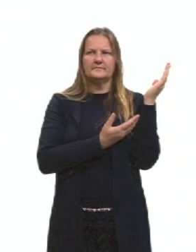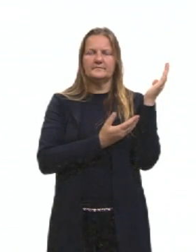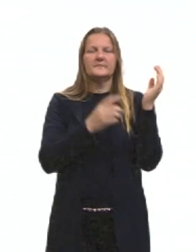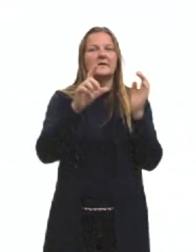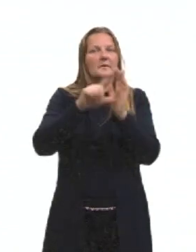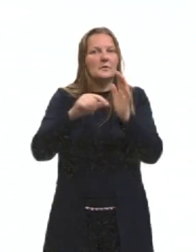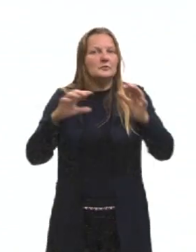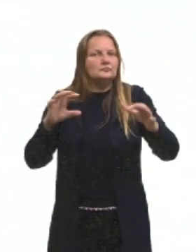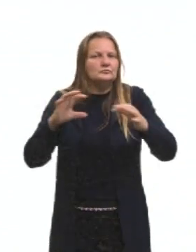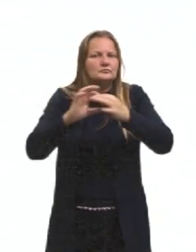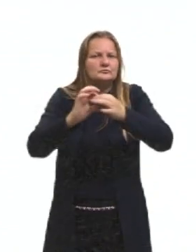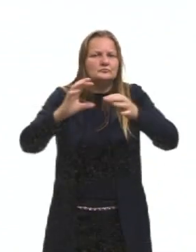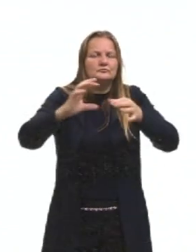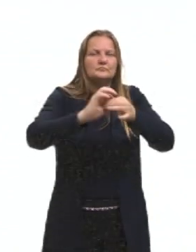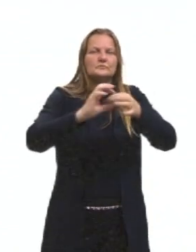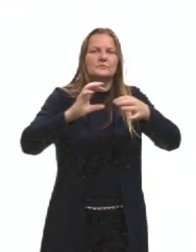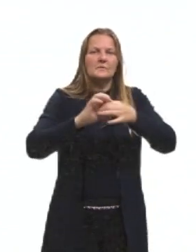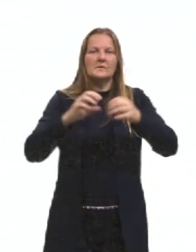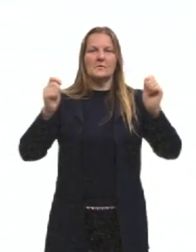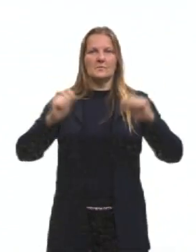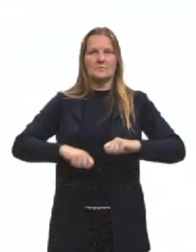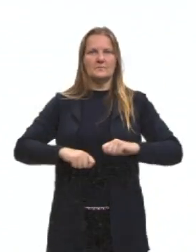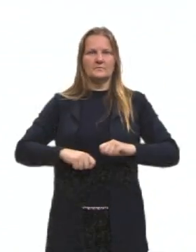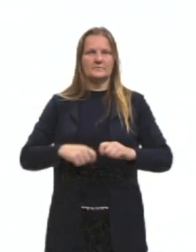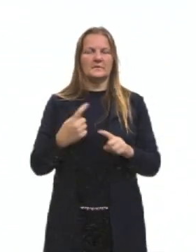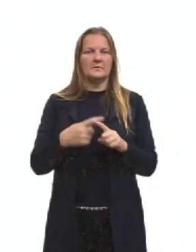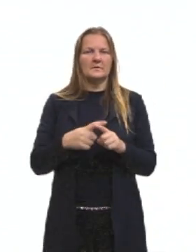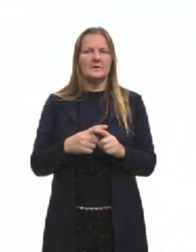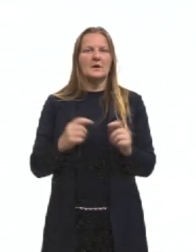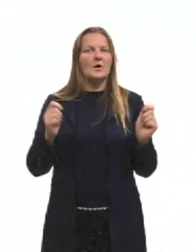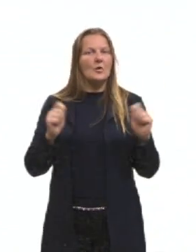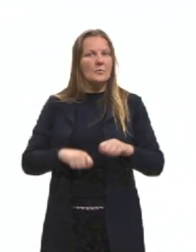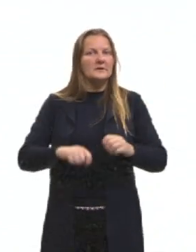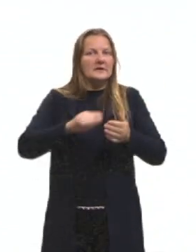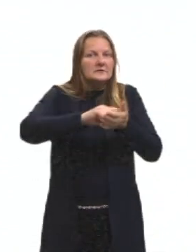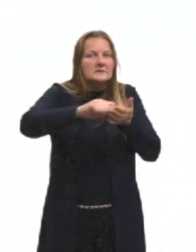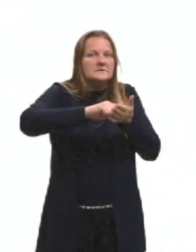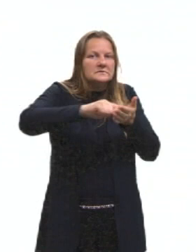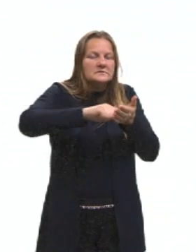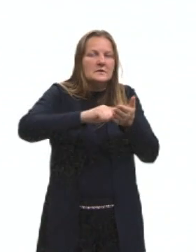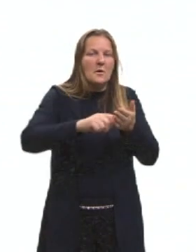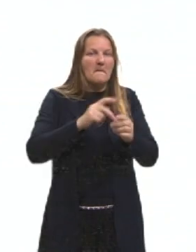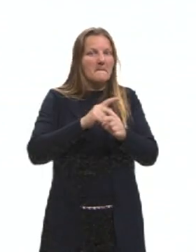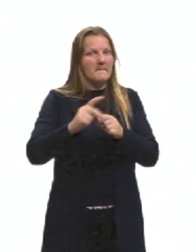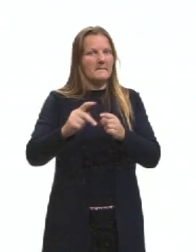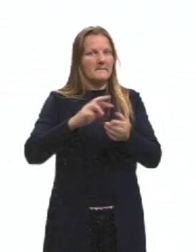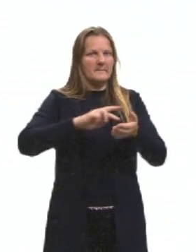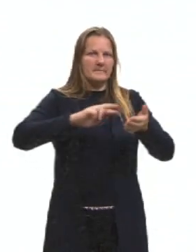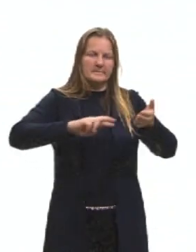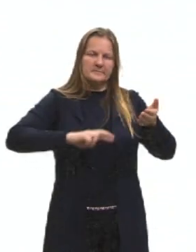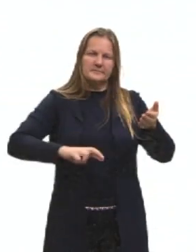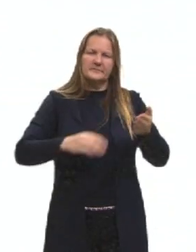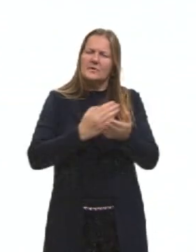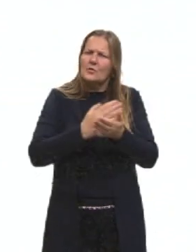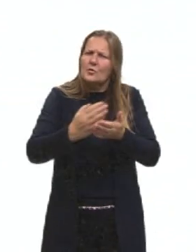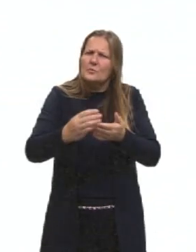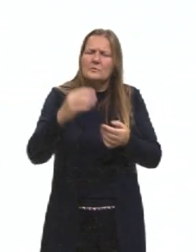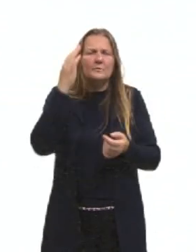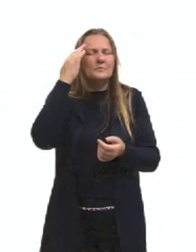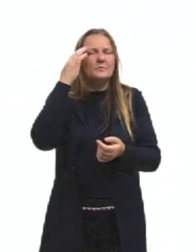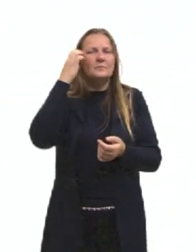as nossas competências, porque aqui a gente está falando de competência de padrão de redação, a partir do momento em que a gente